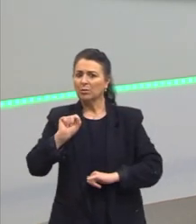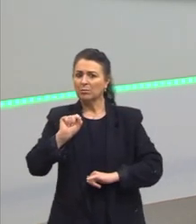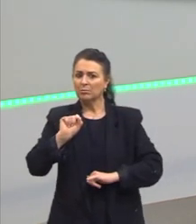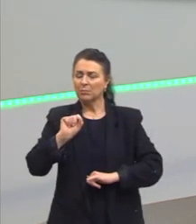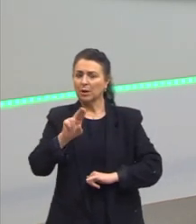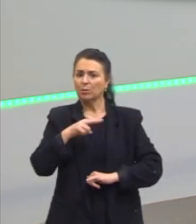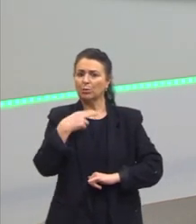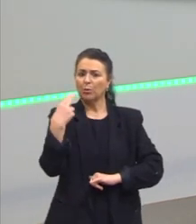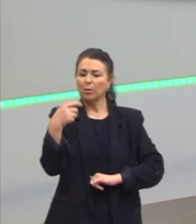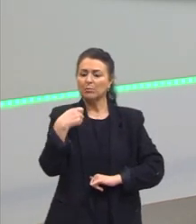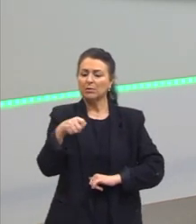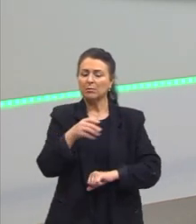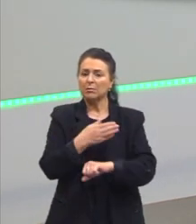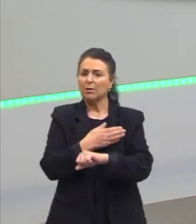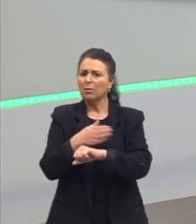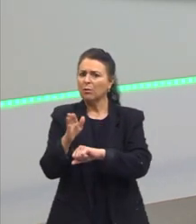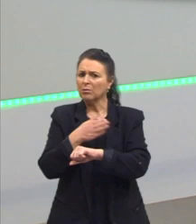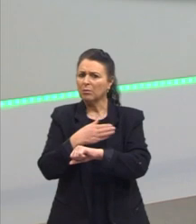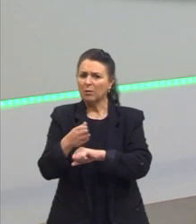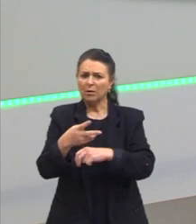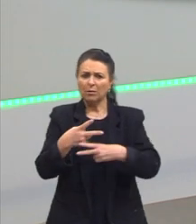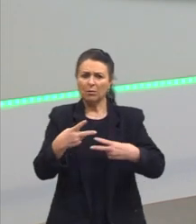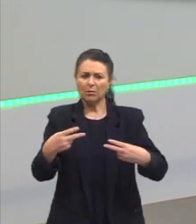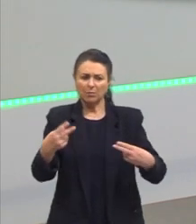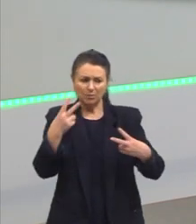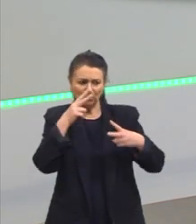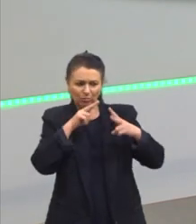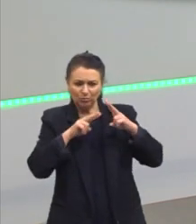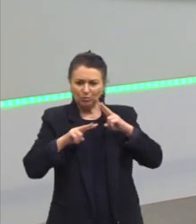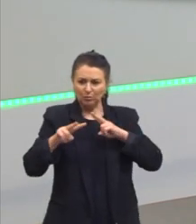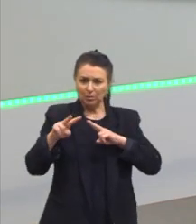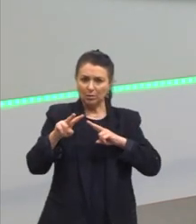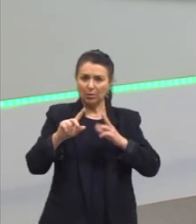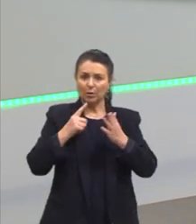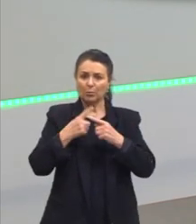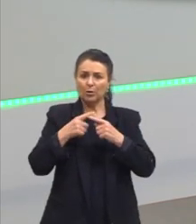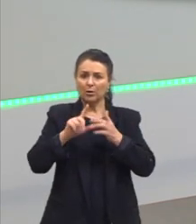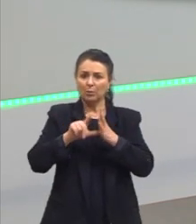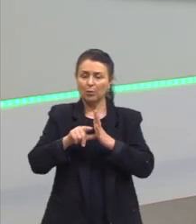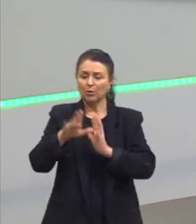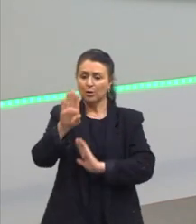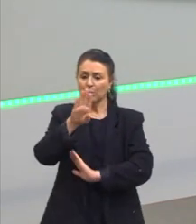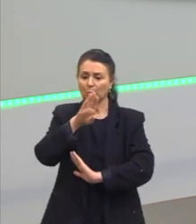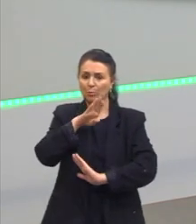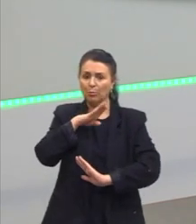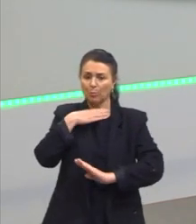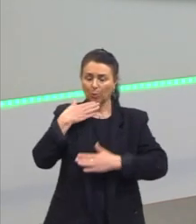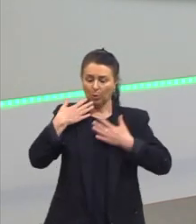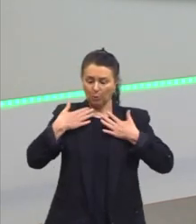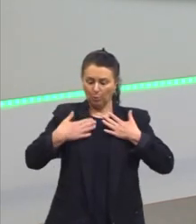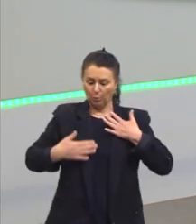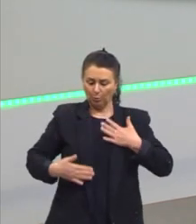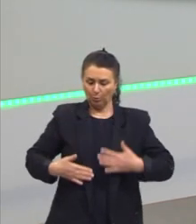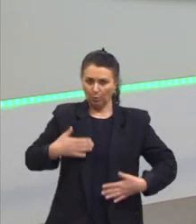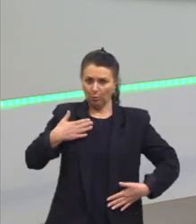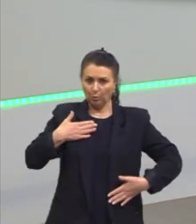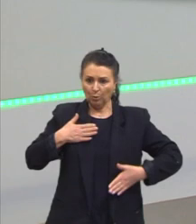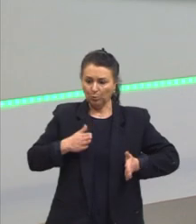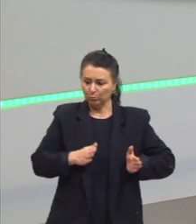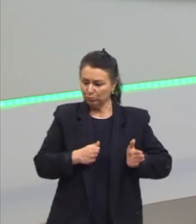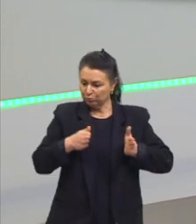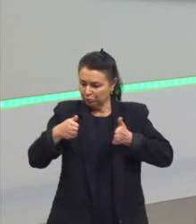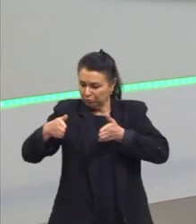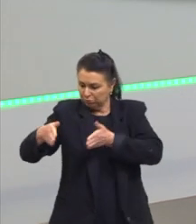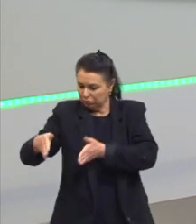gente tem que se acostumar com o que nos vem, Que quando a gente morrer, o nosso corpo vai para o fim da terra, vai para